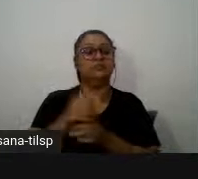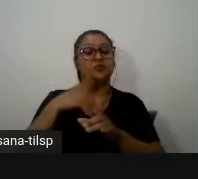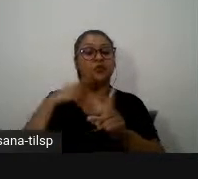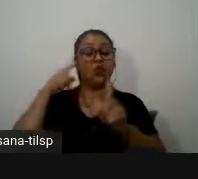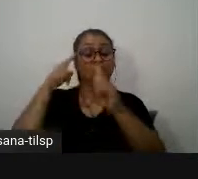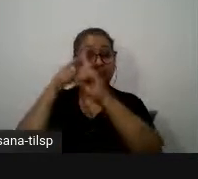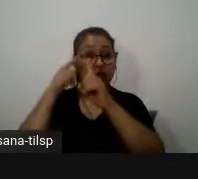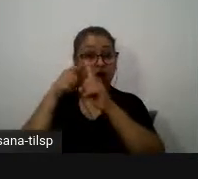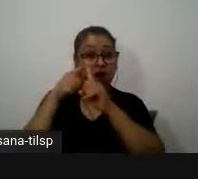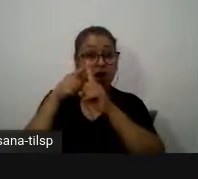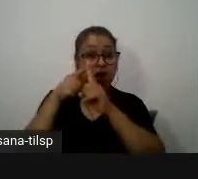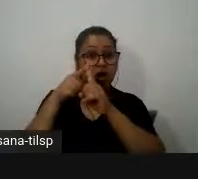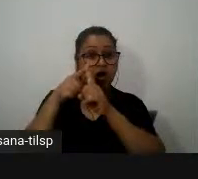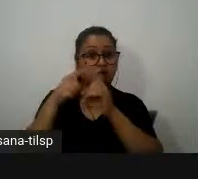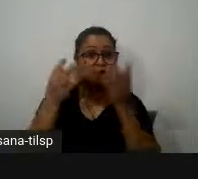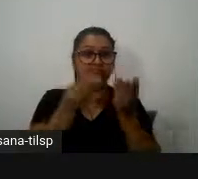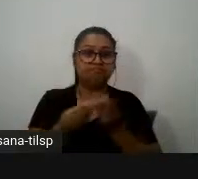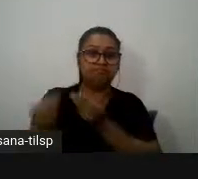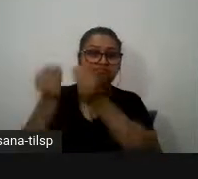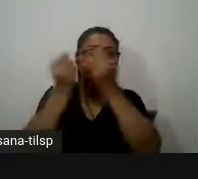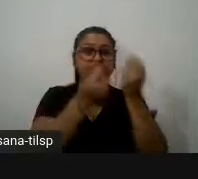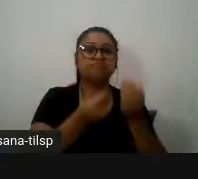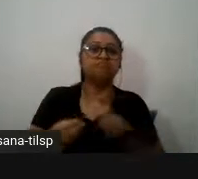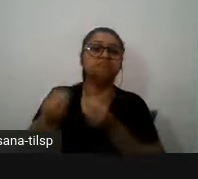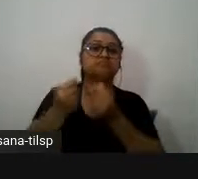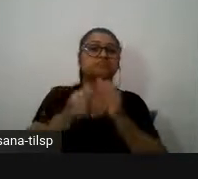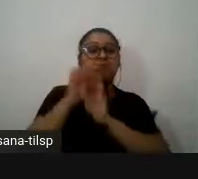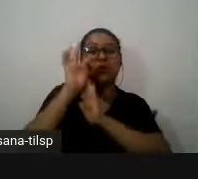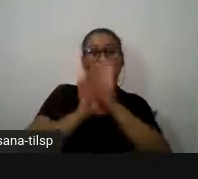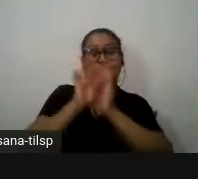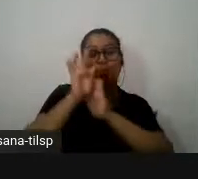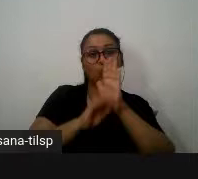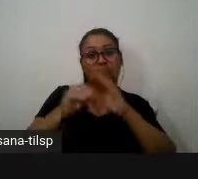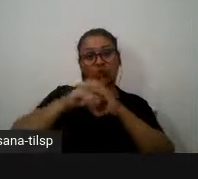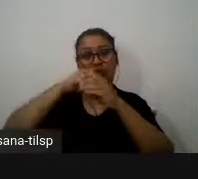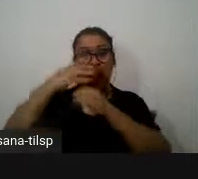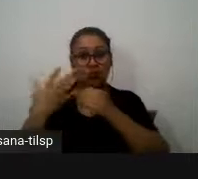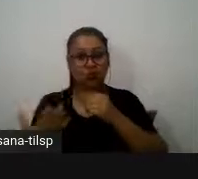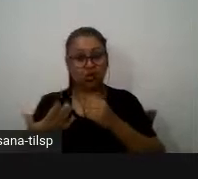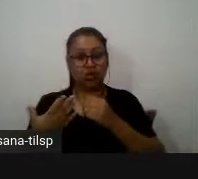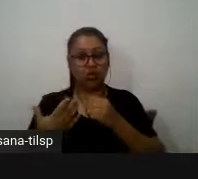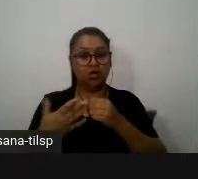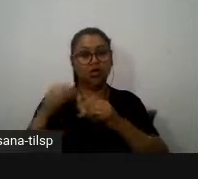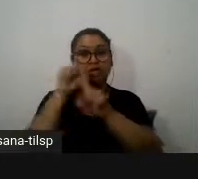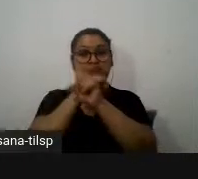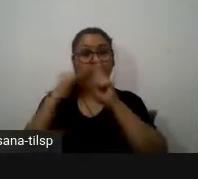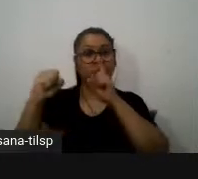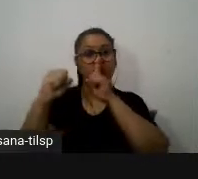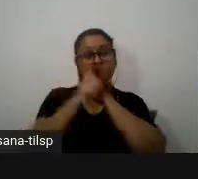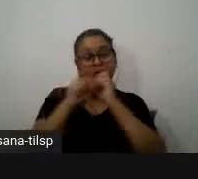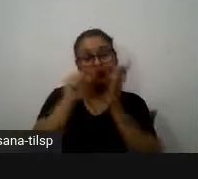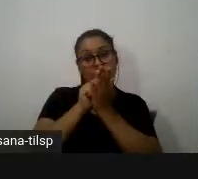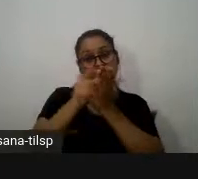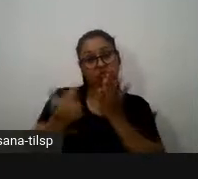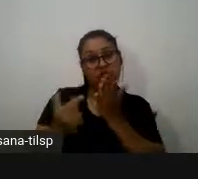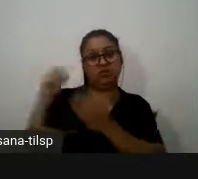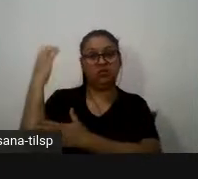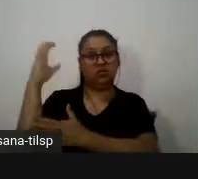obviamente é simular um contexto de produção semelhante ao das práticas sociais do jornalismo científico